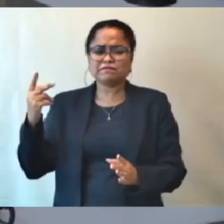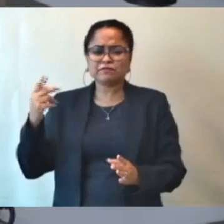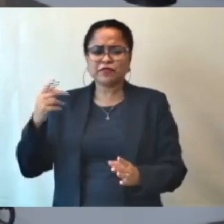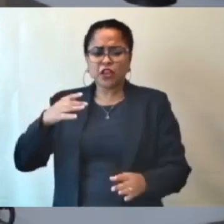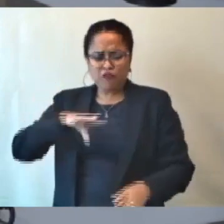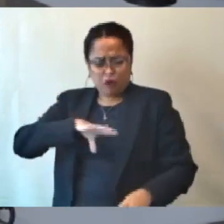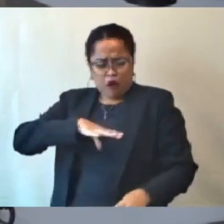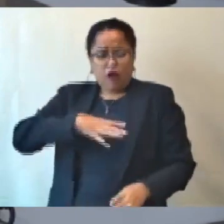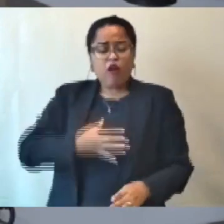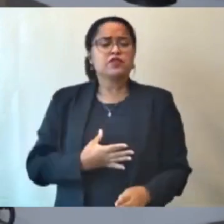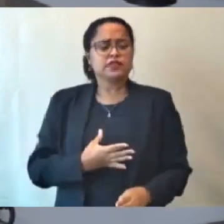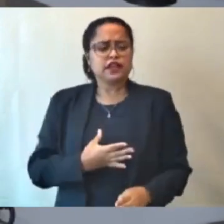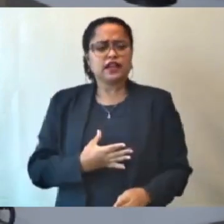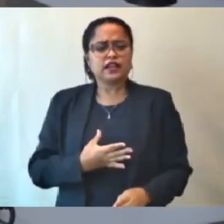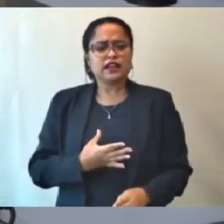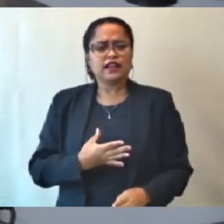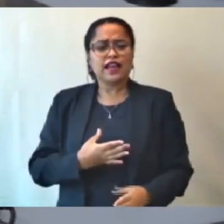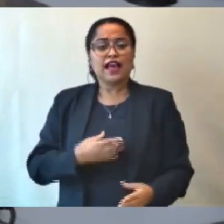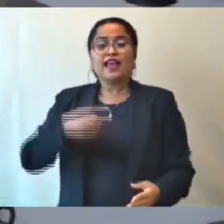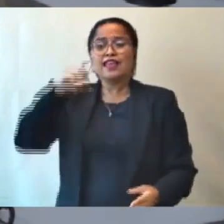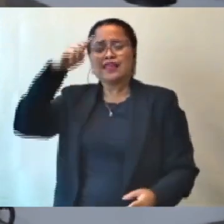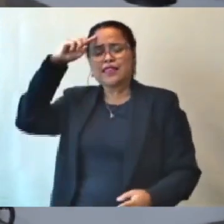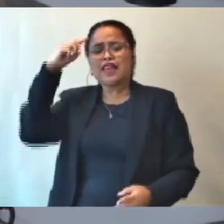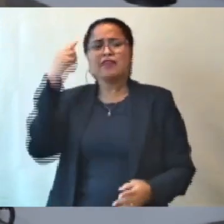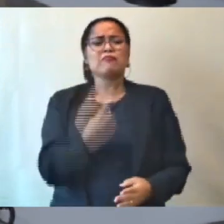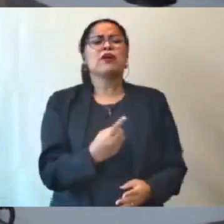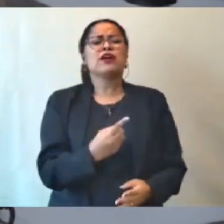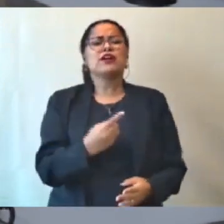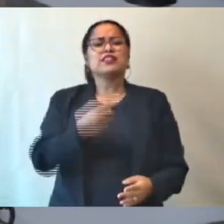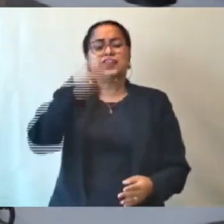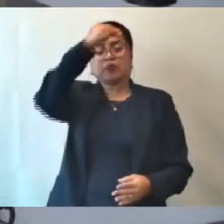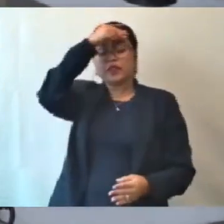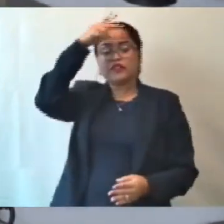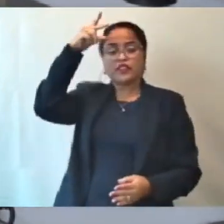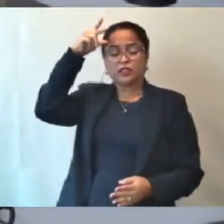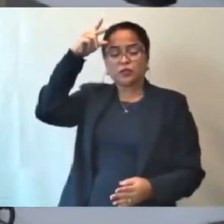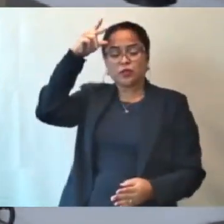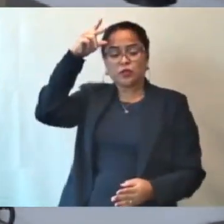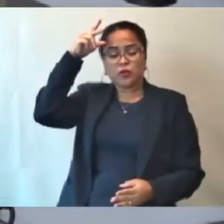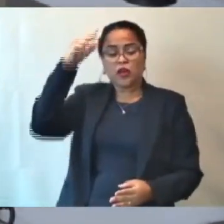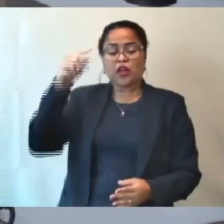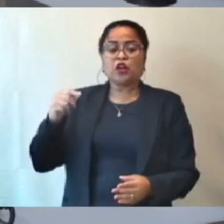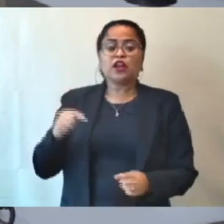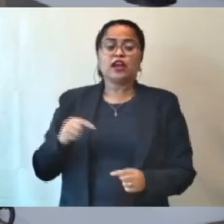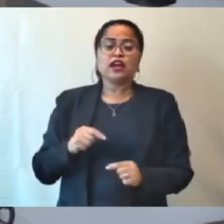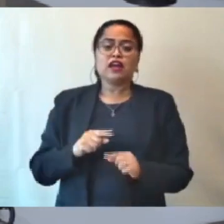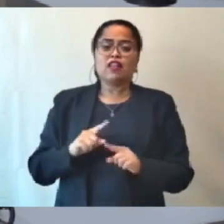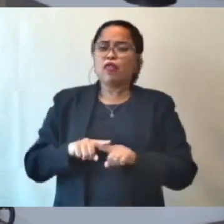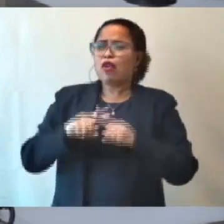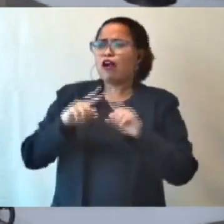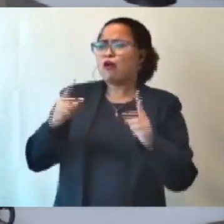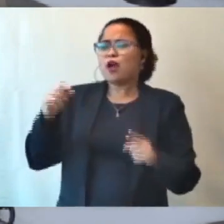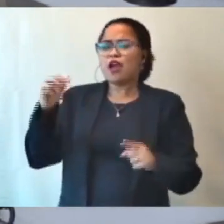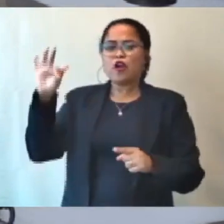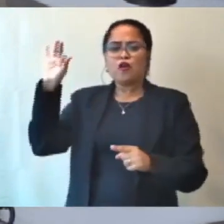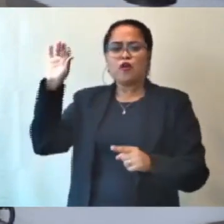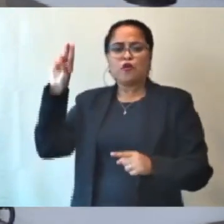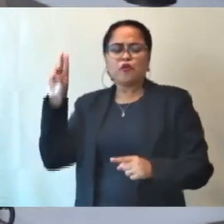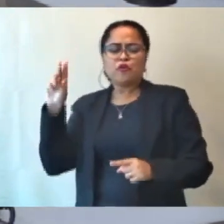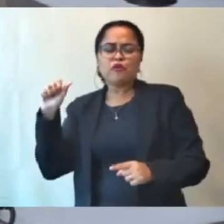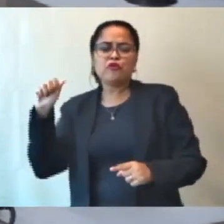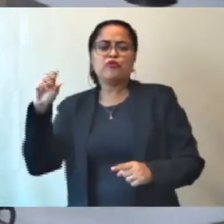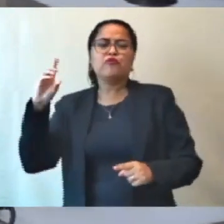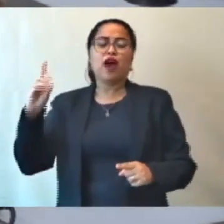hoje está mandando à prefeitura não chama Fuad Noma, chama Castelar. Castelar está mandando à prefeitura,